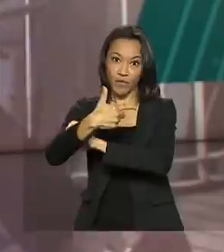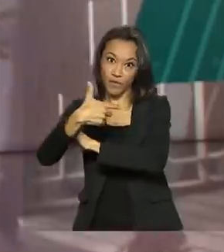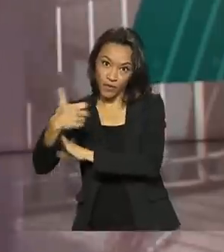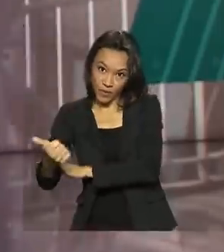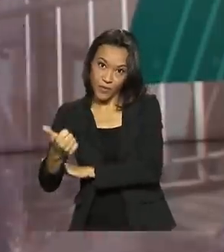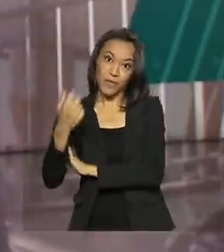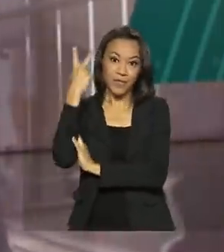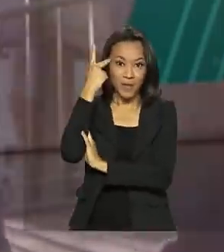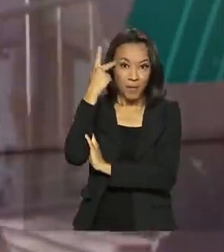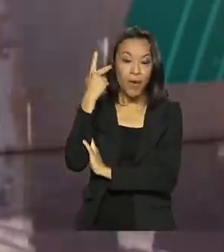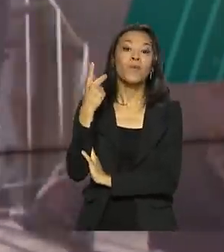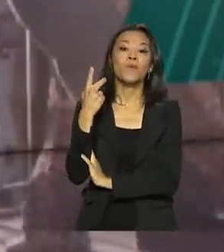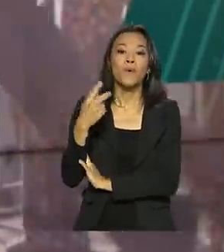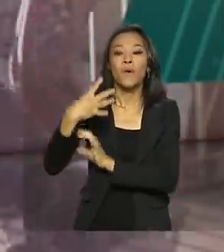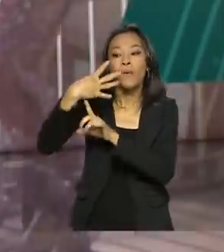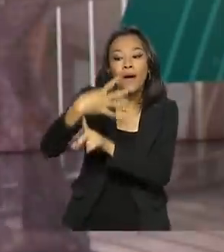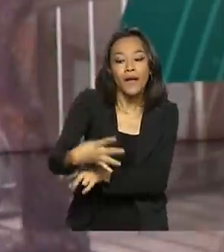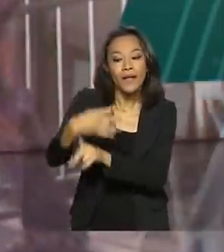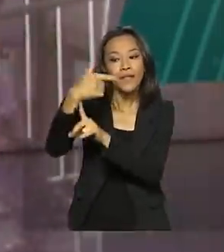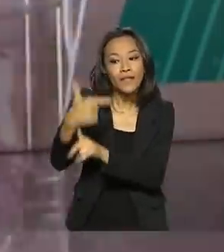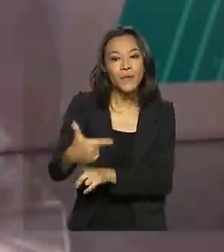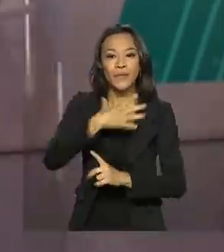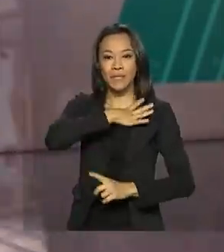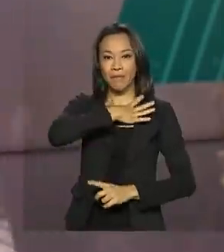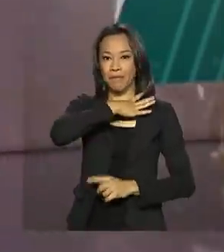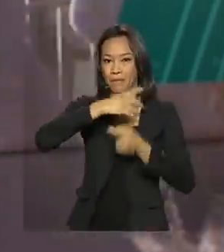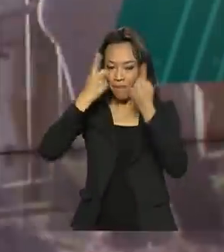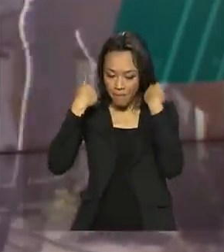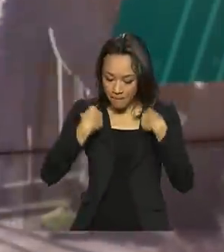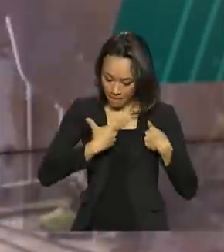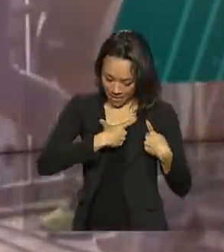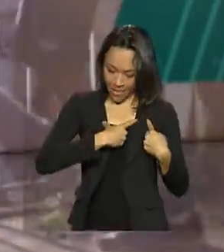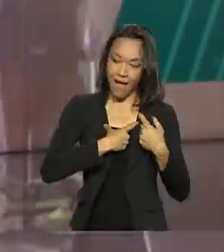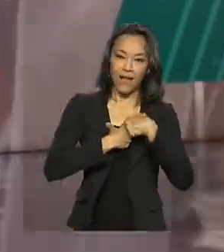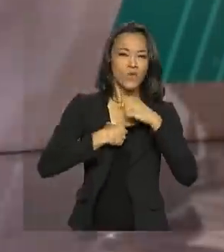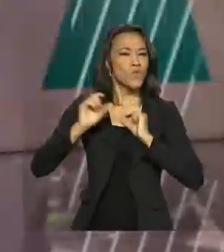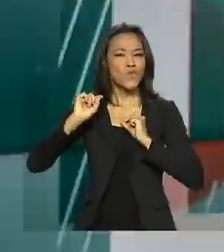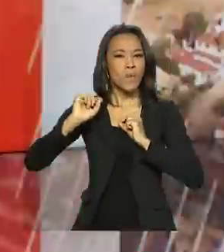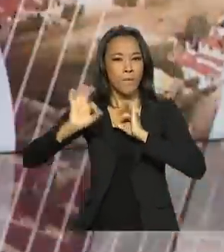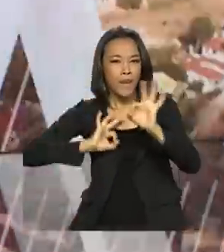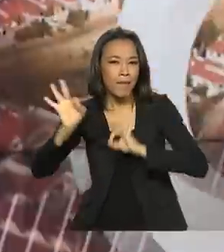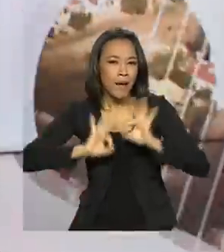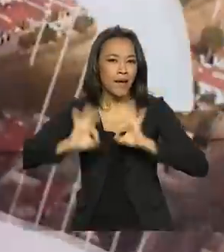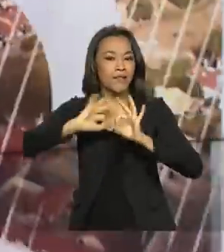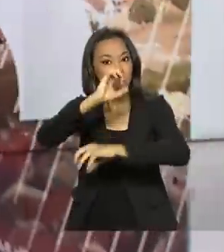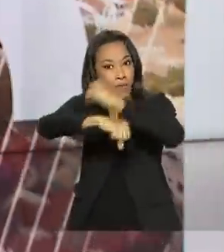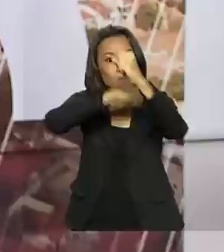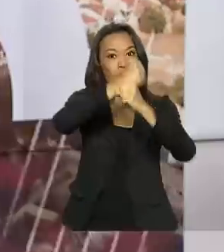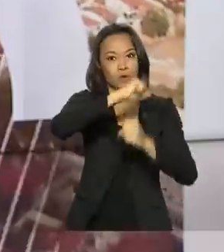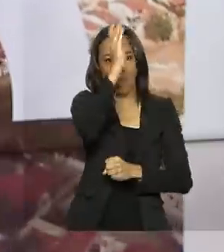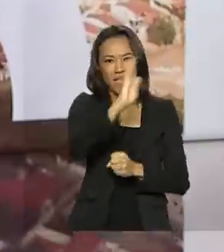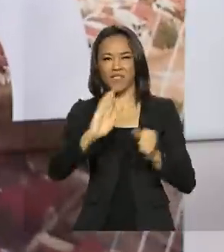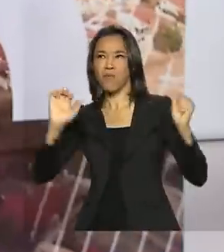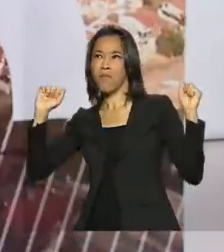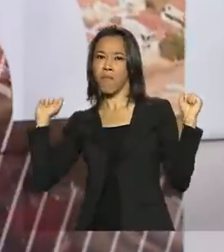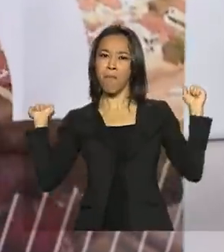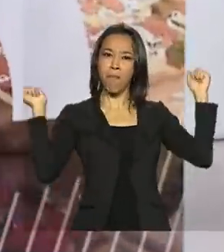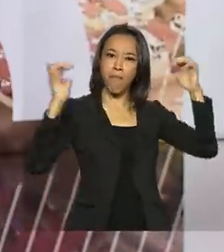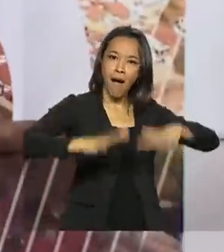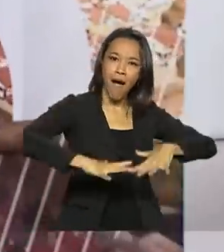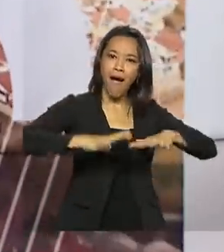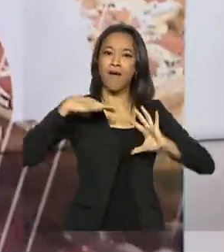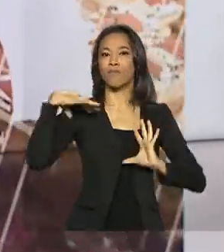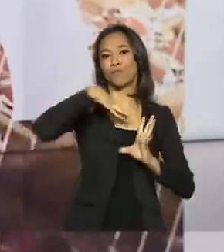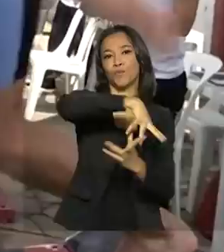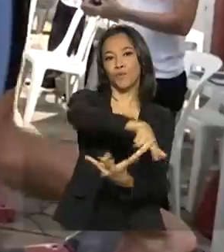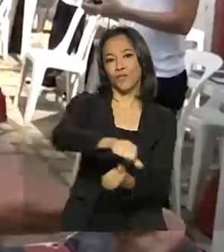Os paulistas faturaram 42 medalhas na competição, que serve como preparação para o ano que vem, quando o Brasil vai sediar a edição mundial